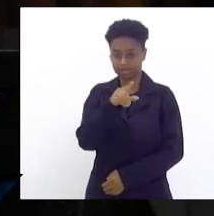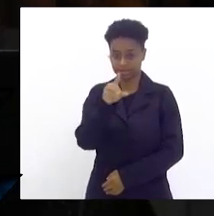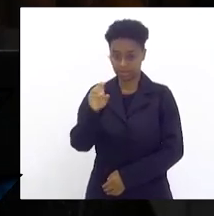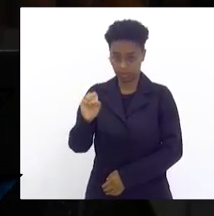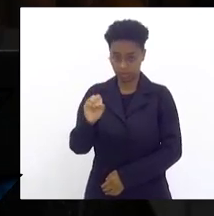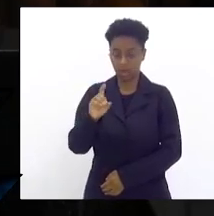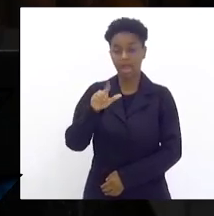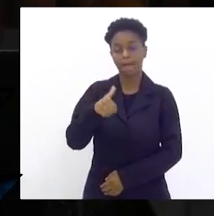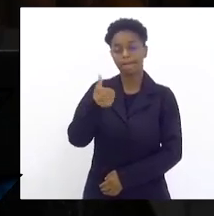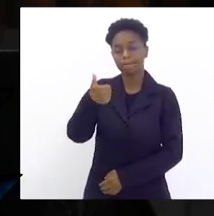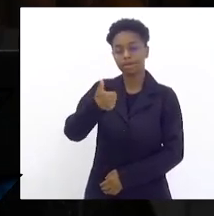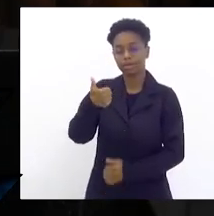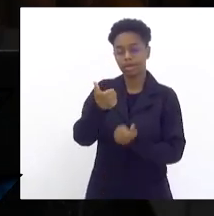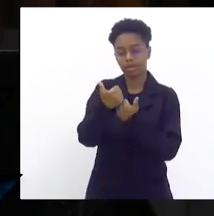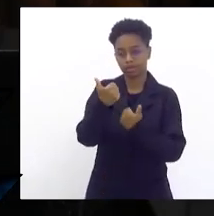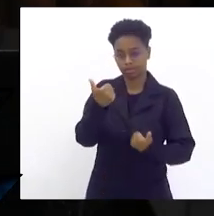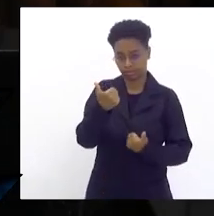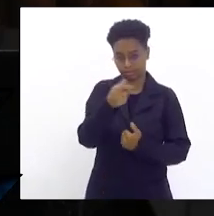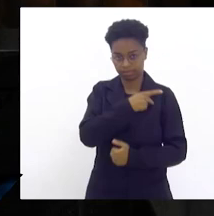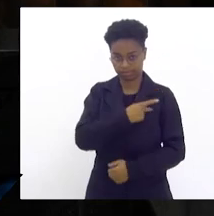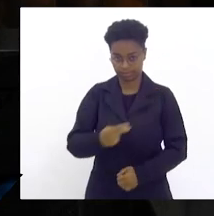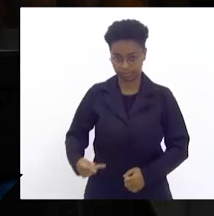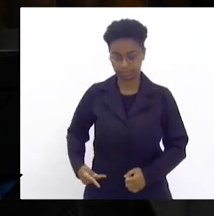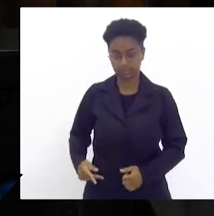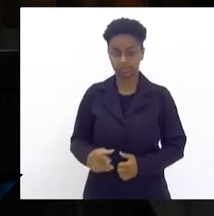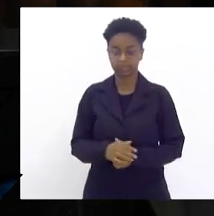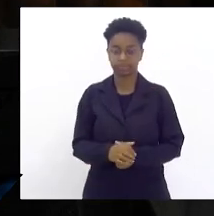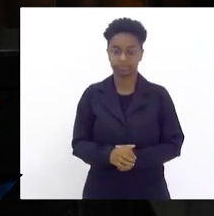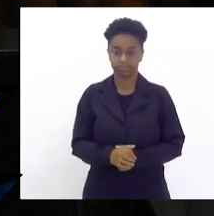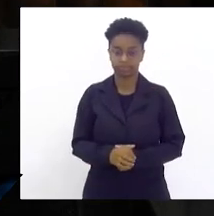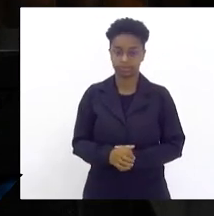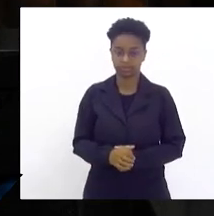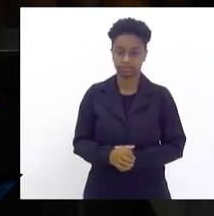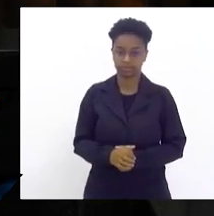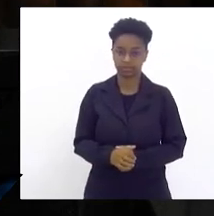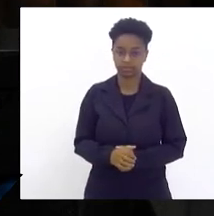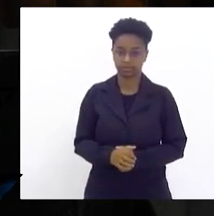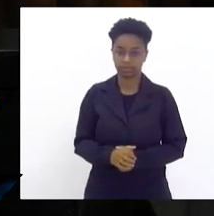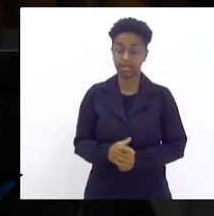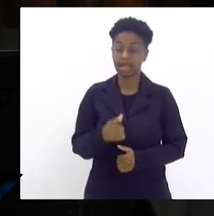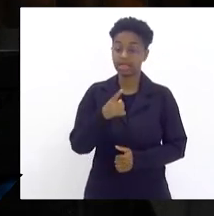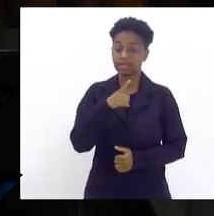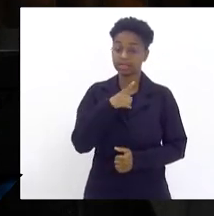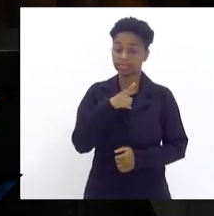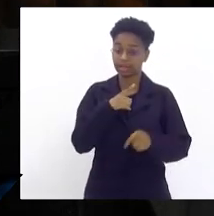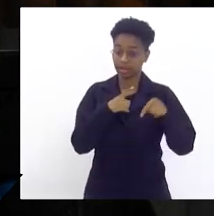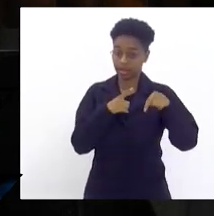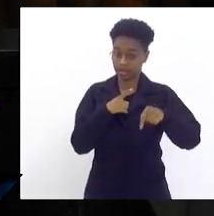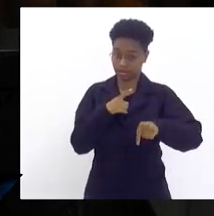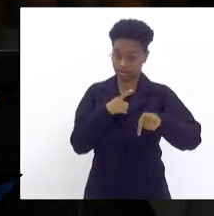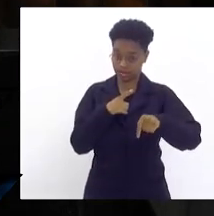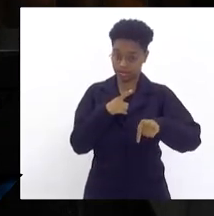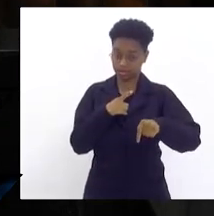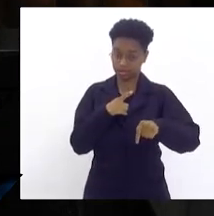vice-presidente, tivemos aqui duas horas